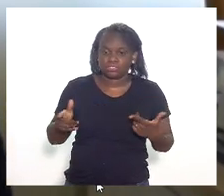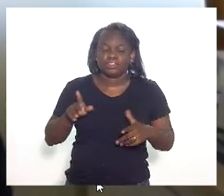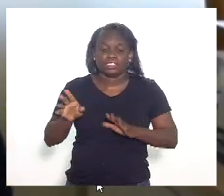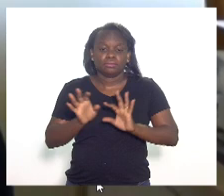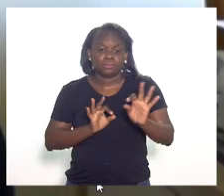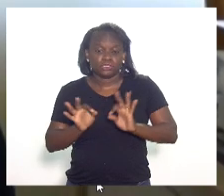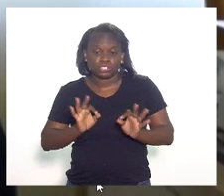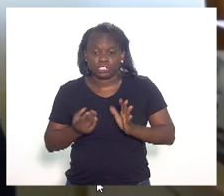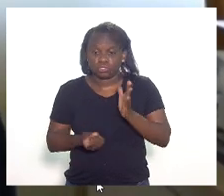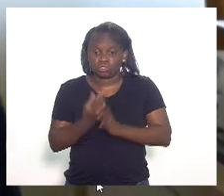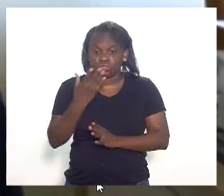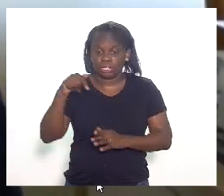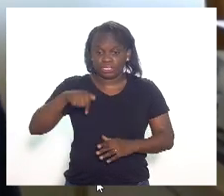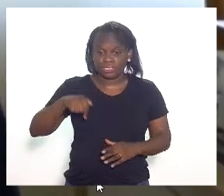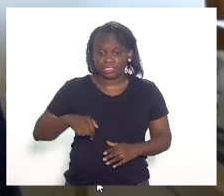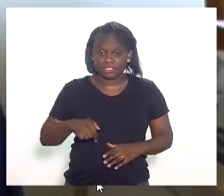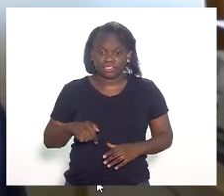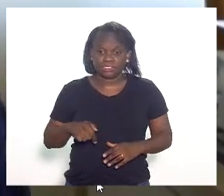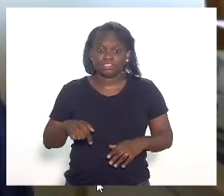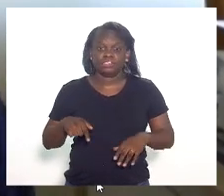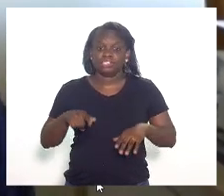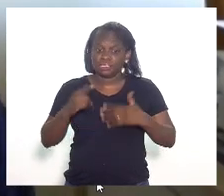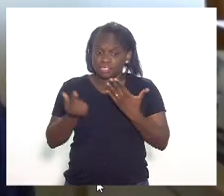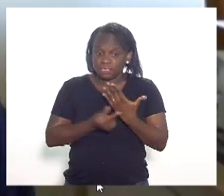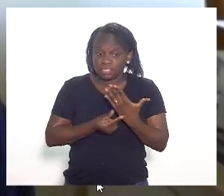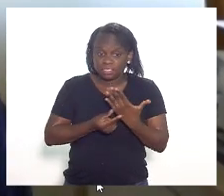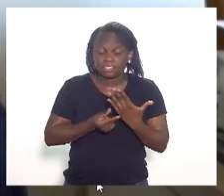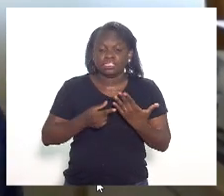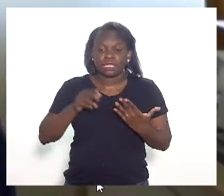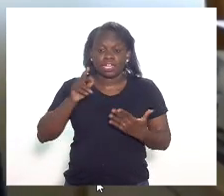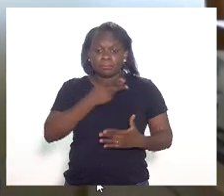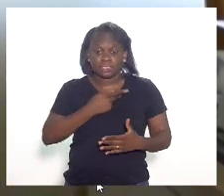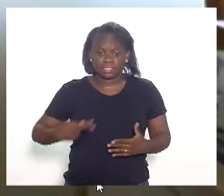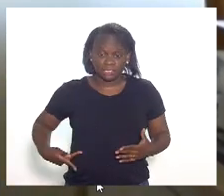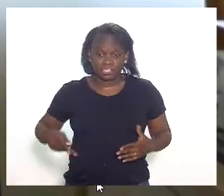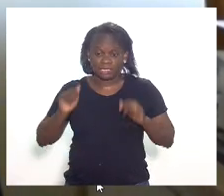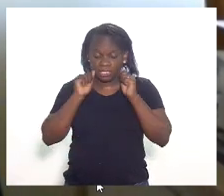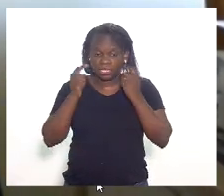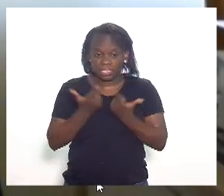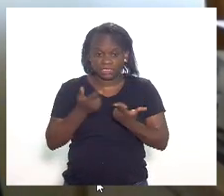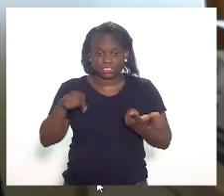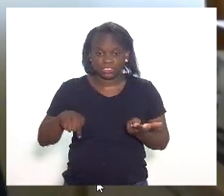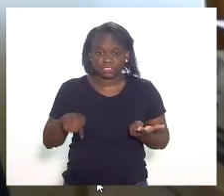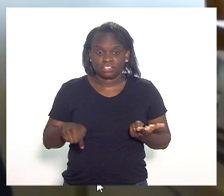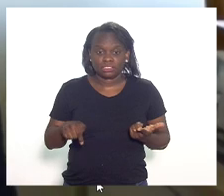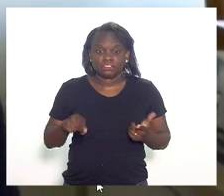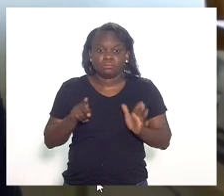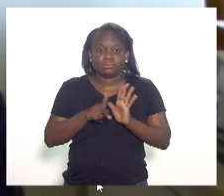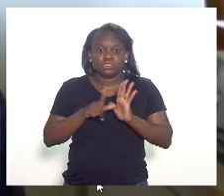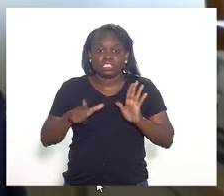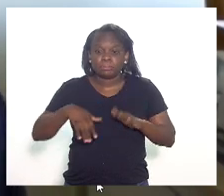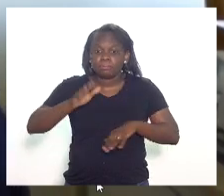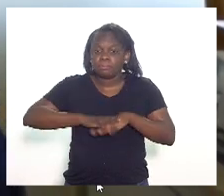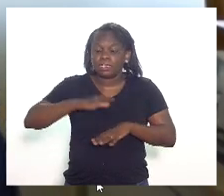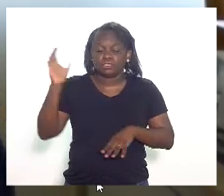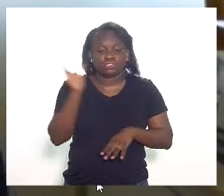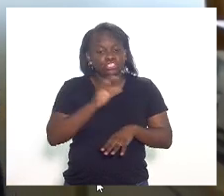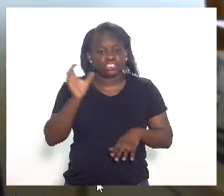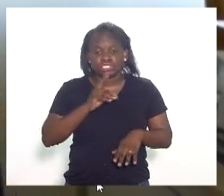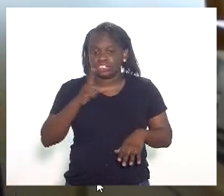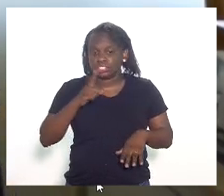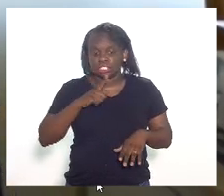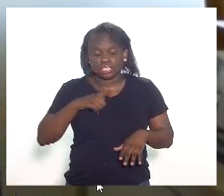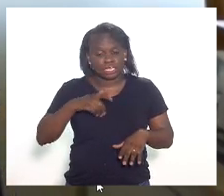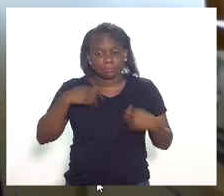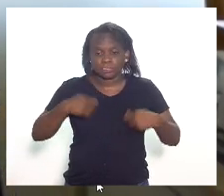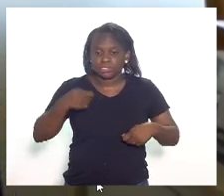projeto nasceu aqui de autoria do presidente da casa. É o projeto mais urgente que tem para